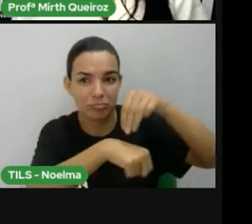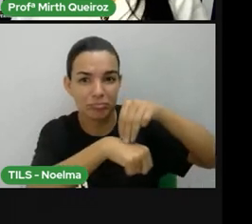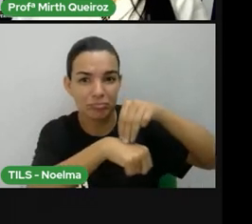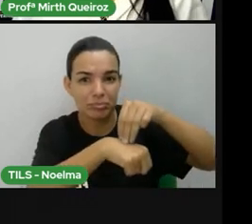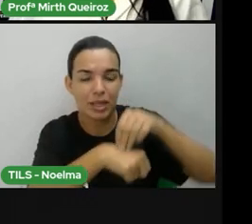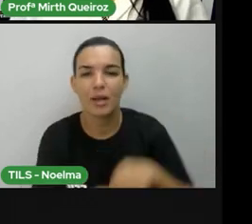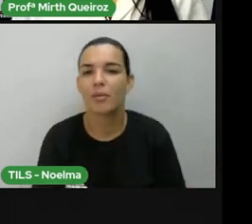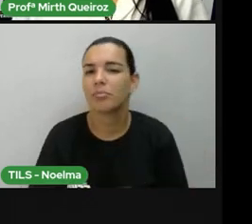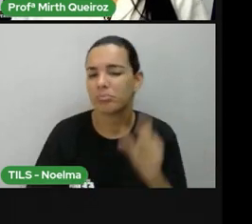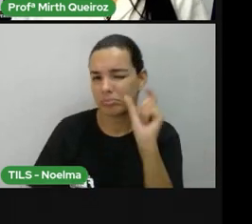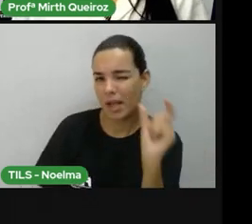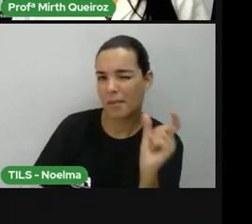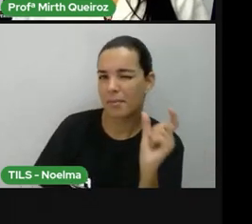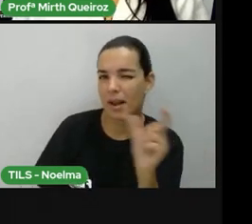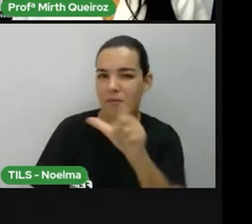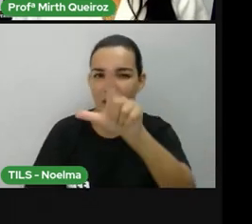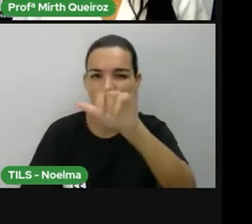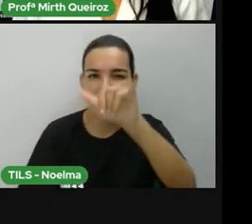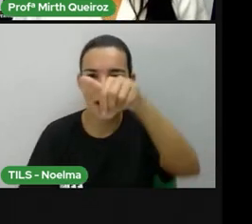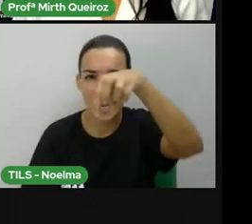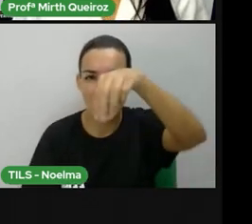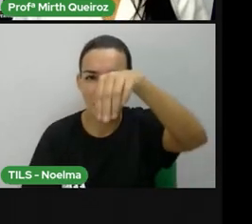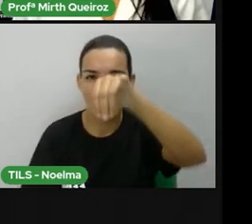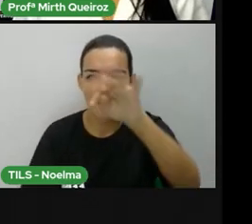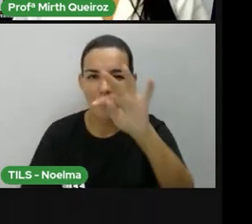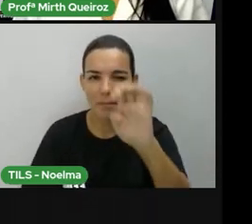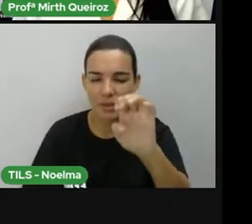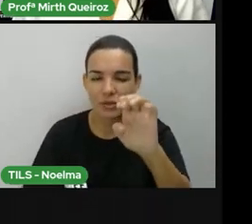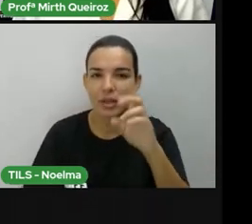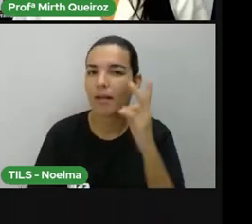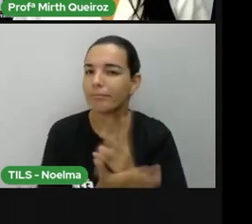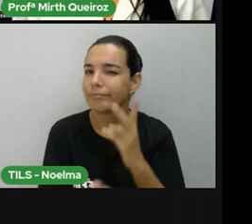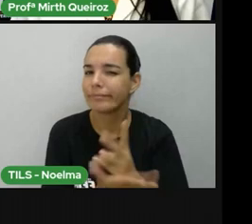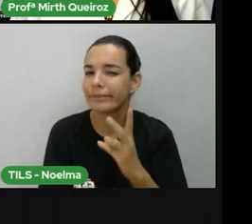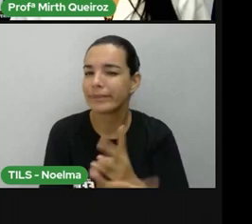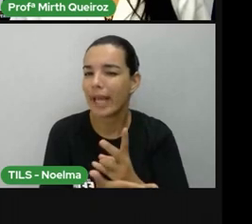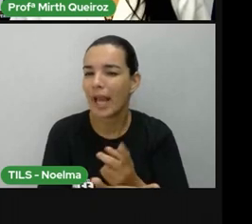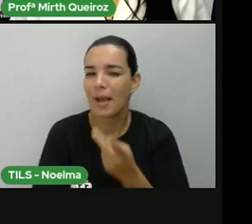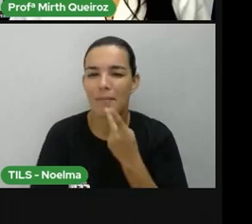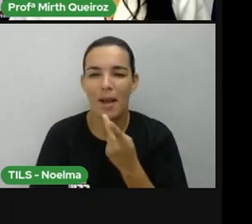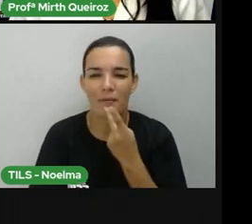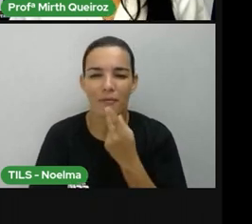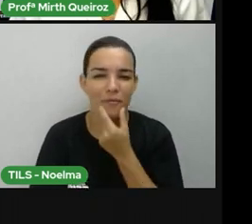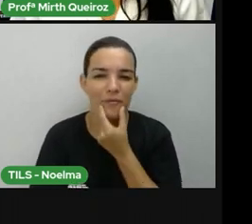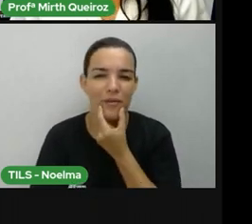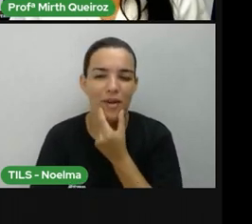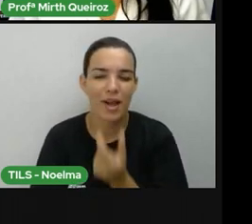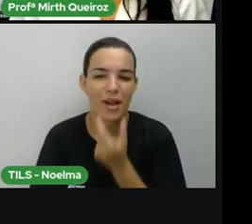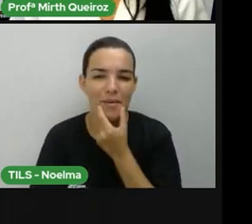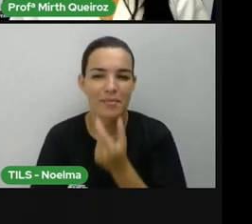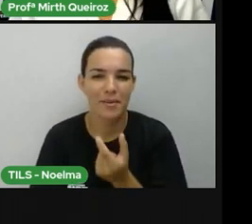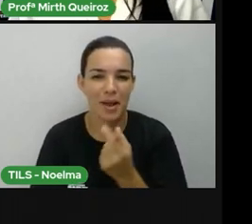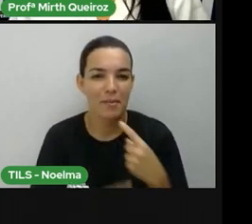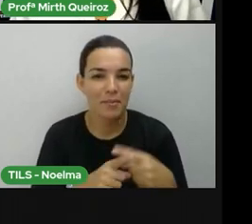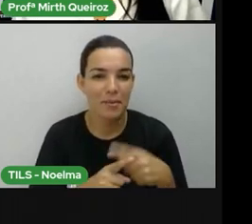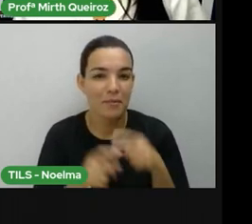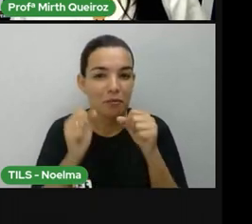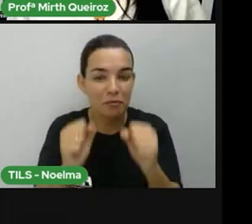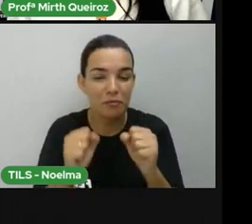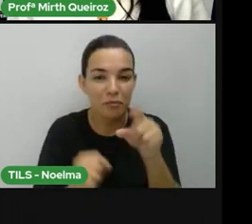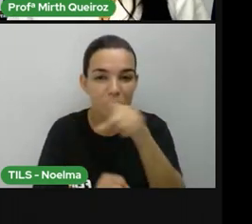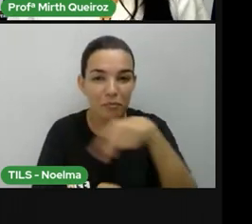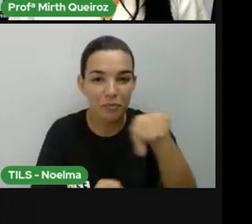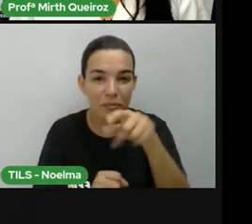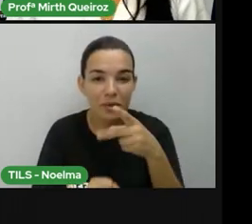limite, eu acredito que está muito presente no vocabulário de vocês, né? Vocês podem falar muito a palavra limite